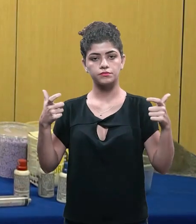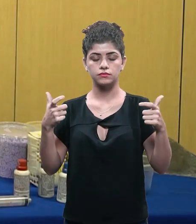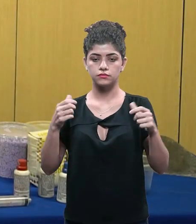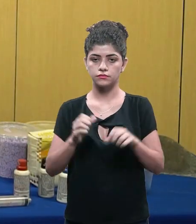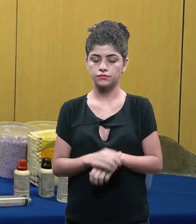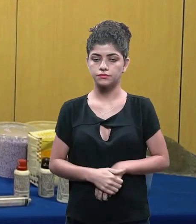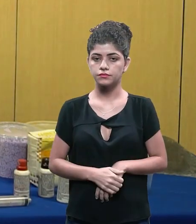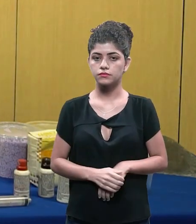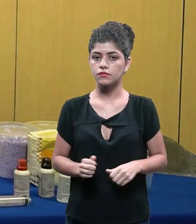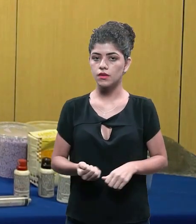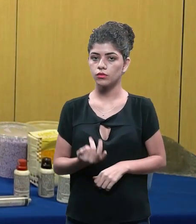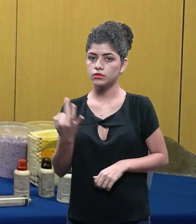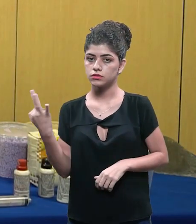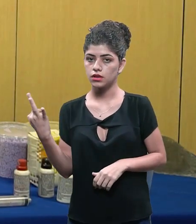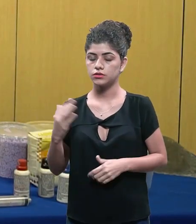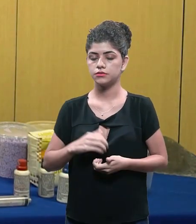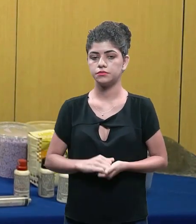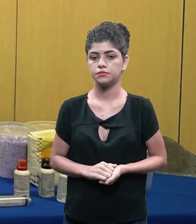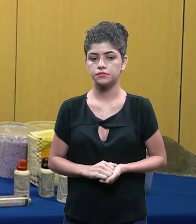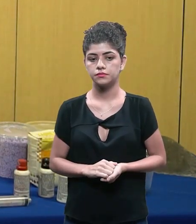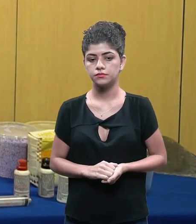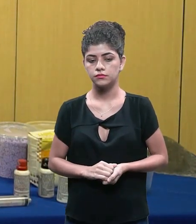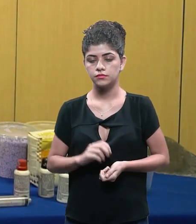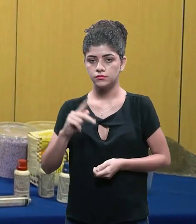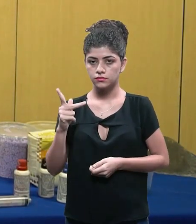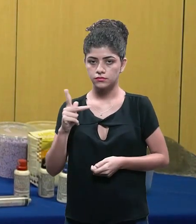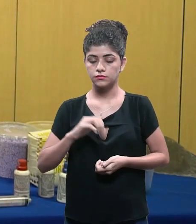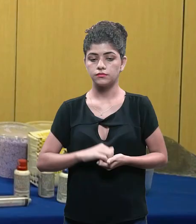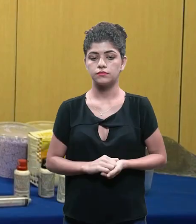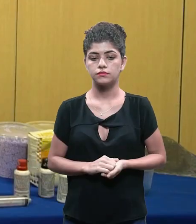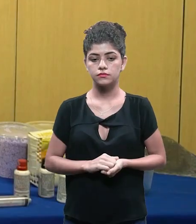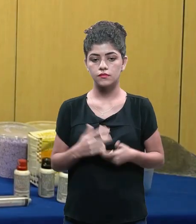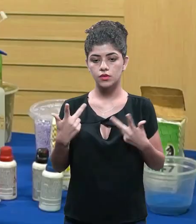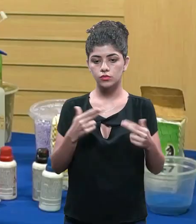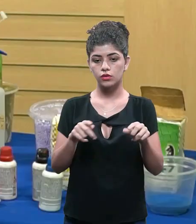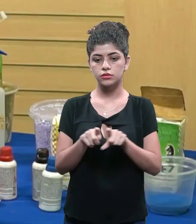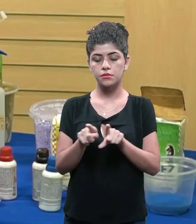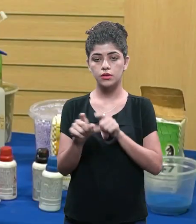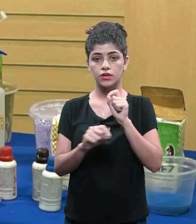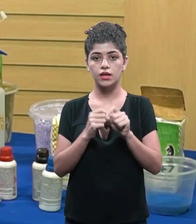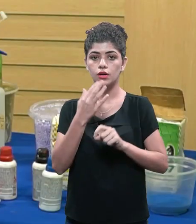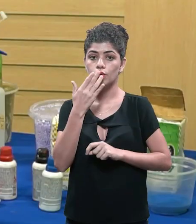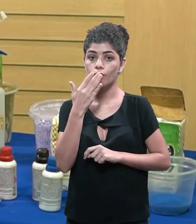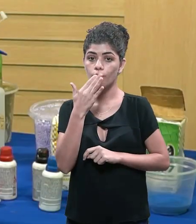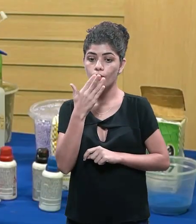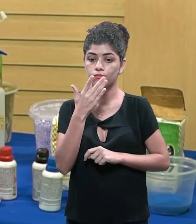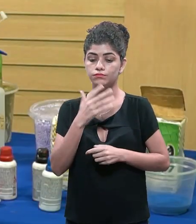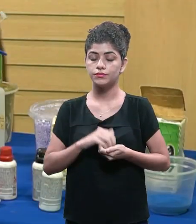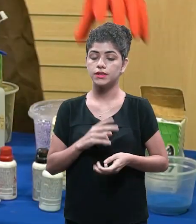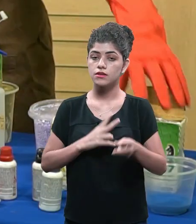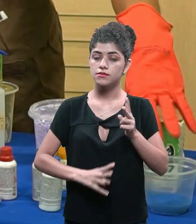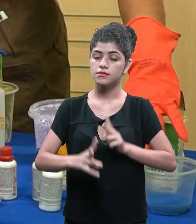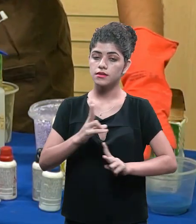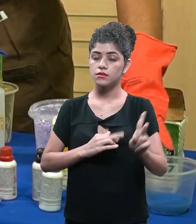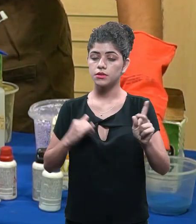você vai aumentando a quantidade desses ingredientes na mesma proporção que você testou tudo bem então mesma coisa a questão de pigmentação